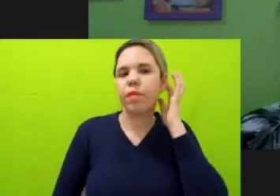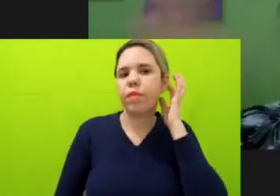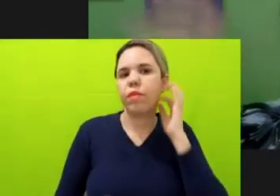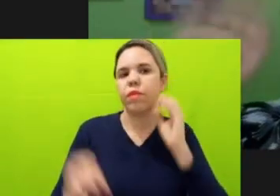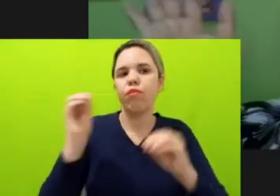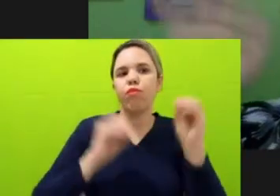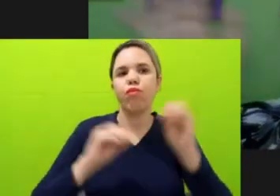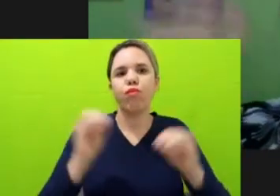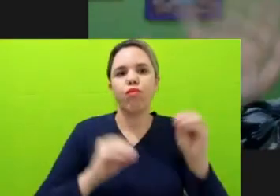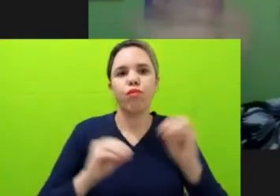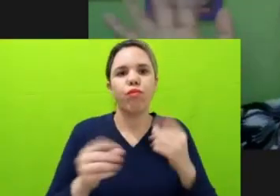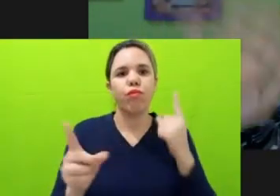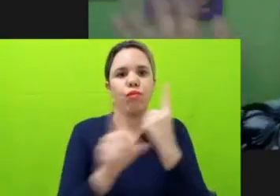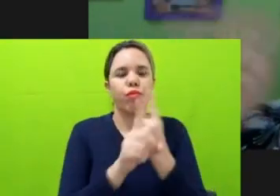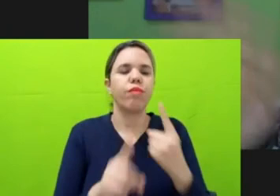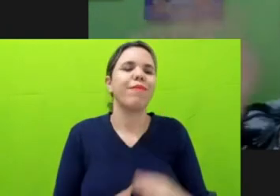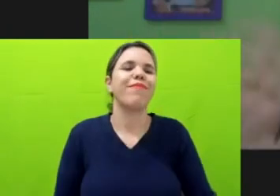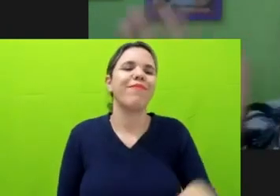próxima.